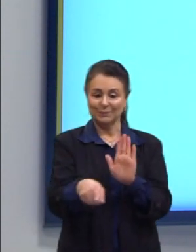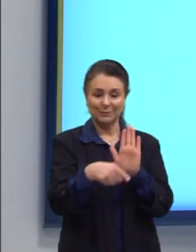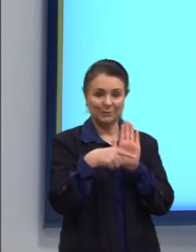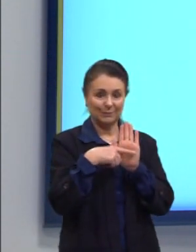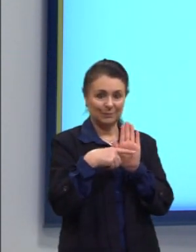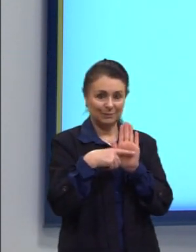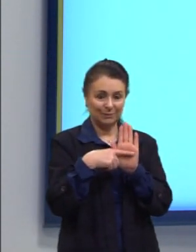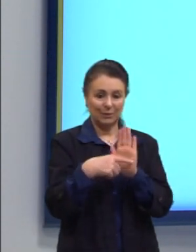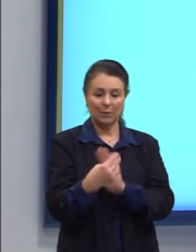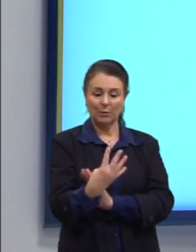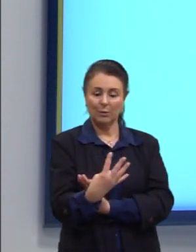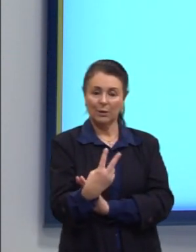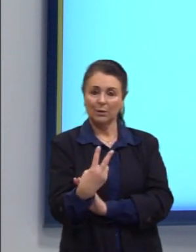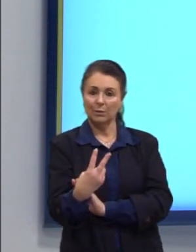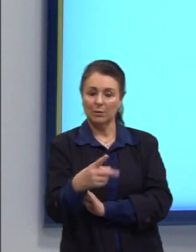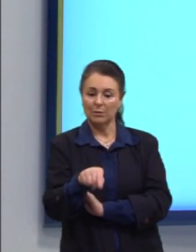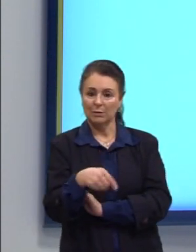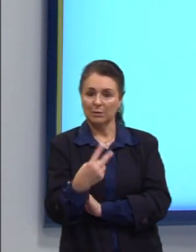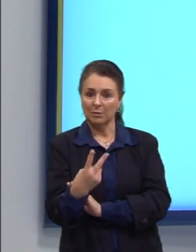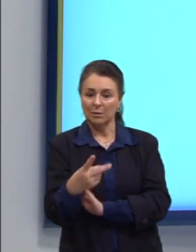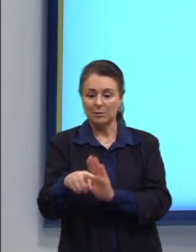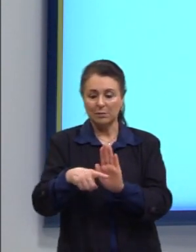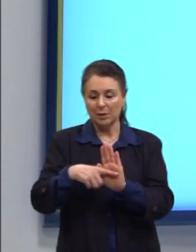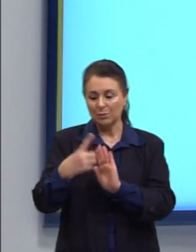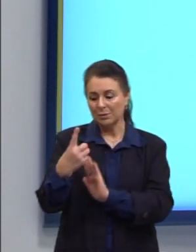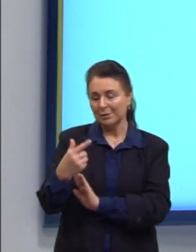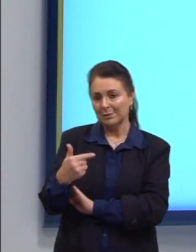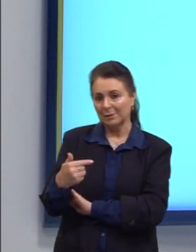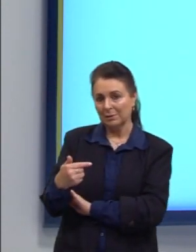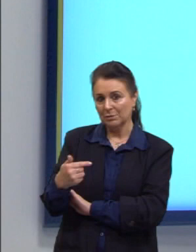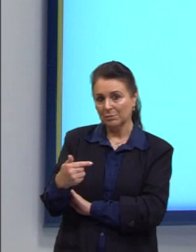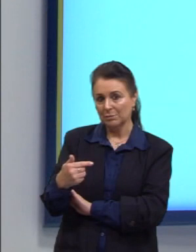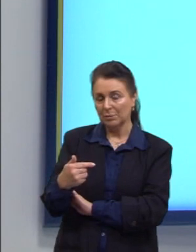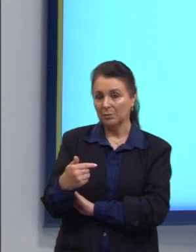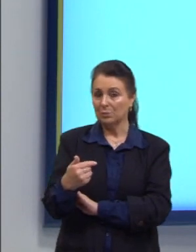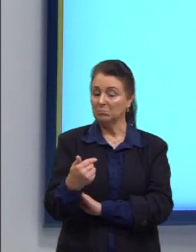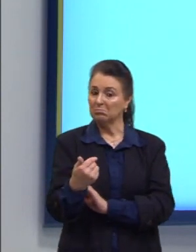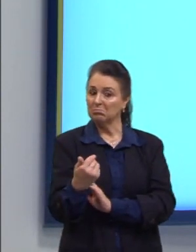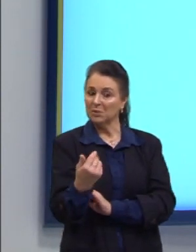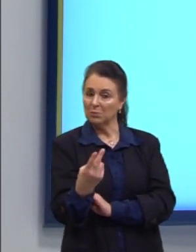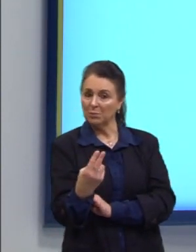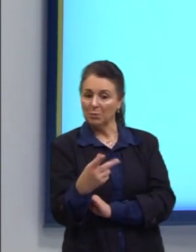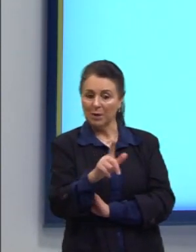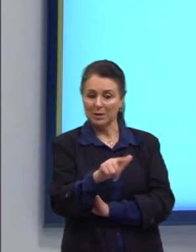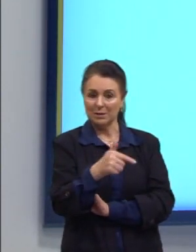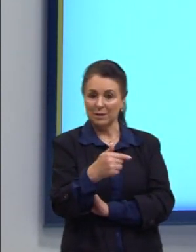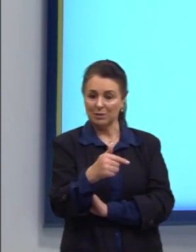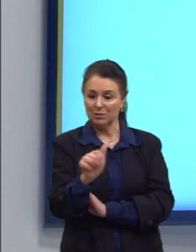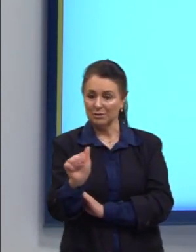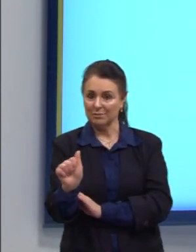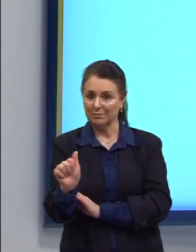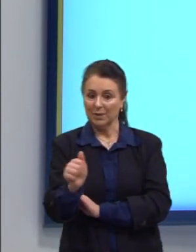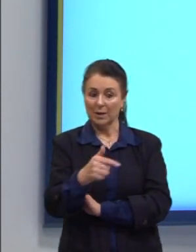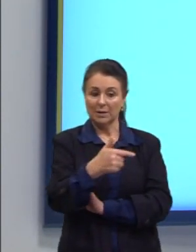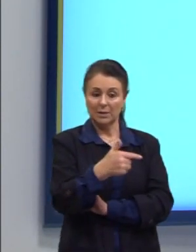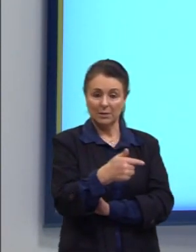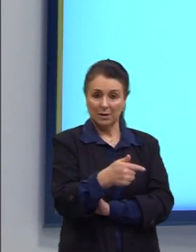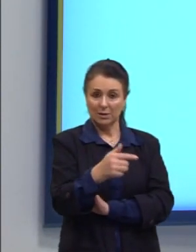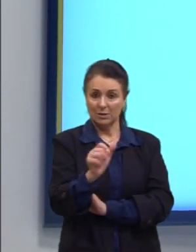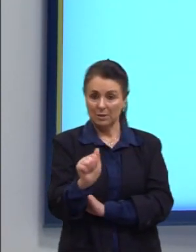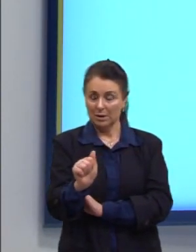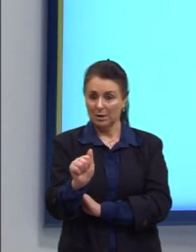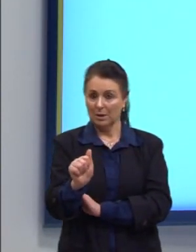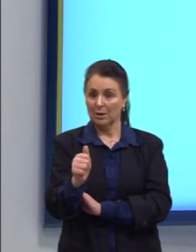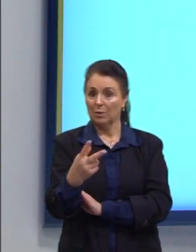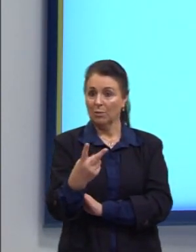Então, 42,2 menos 17 é igual a 7A. Então, 7A é igual a 25